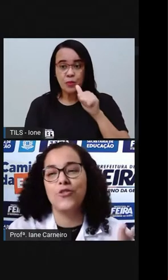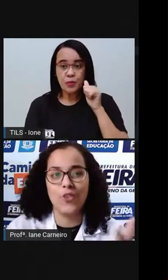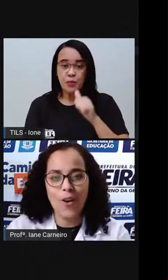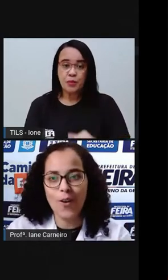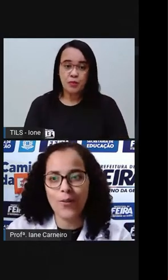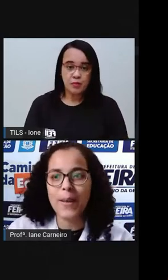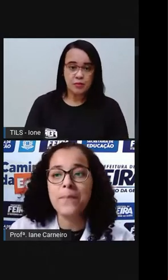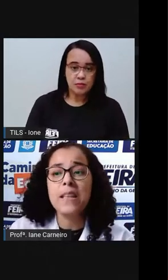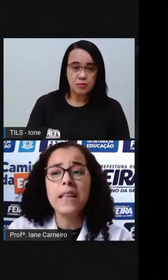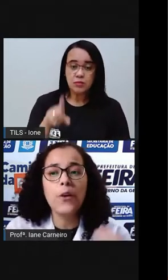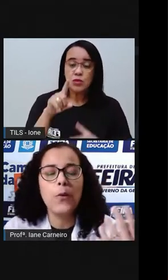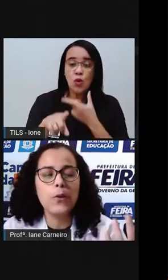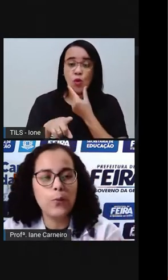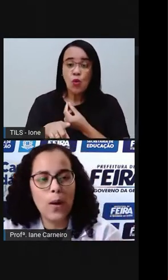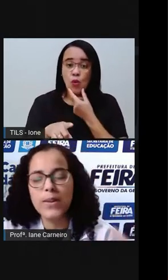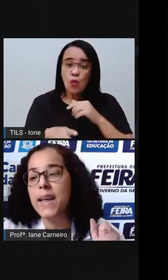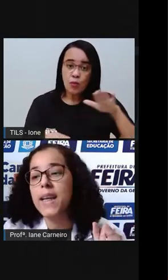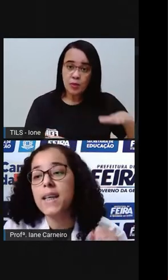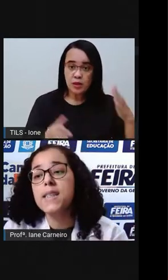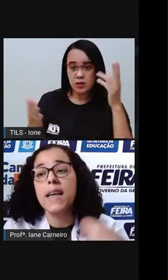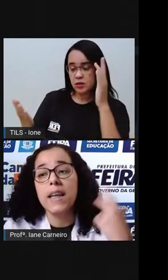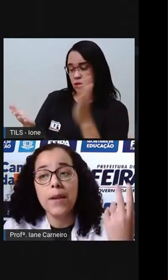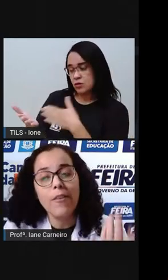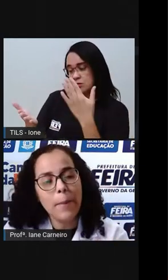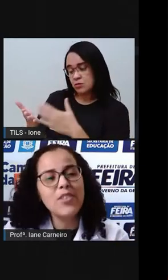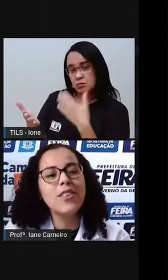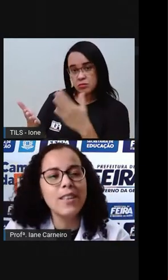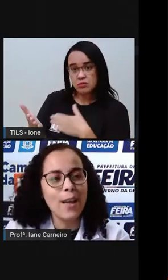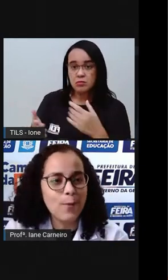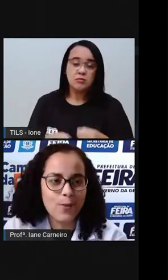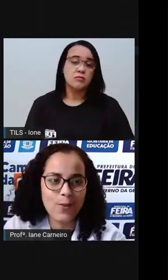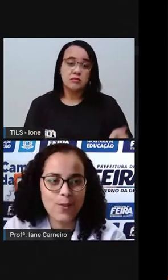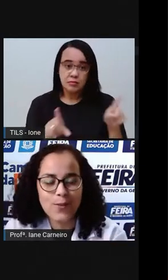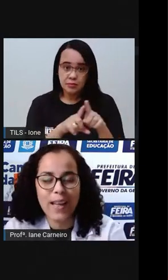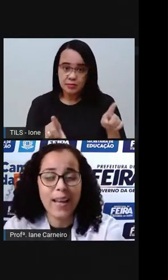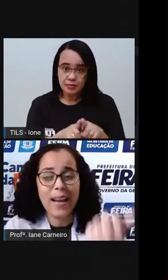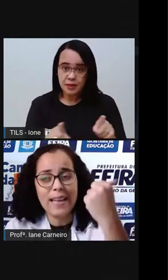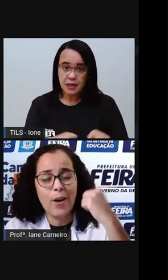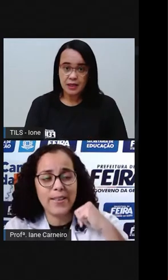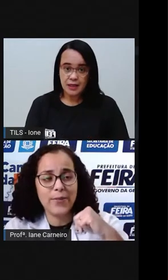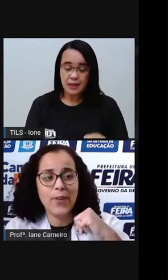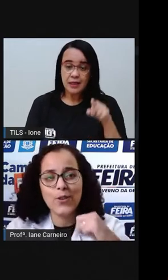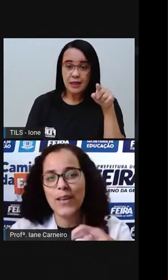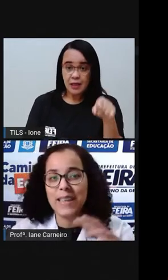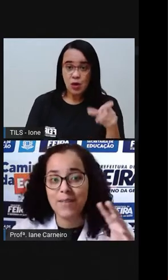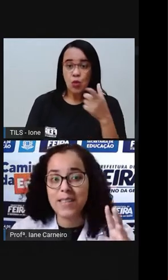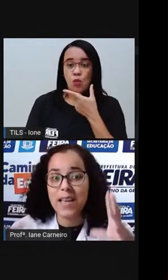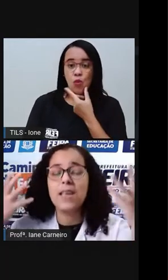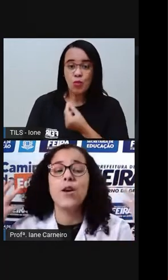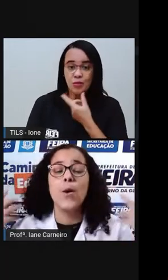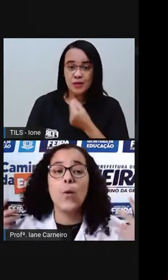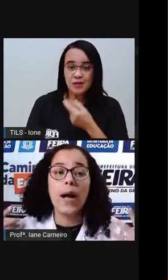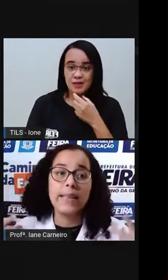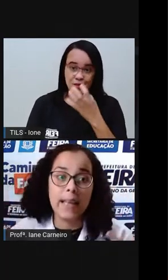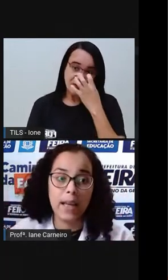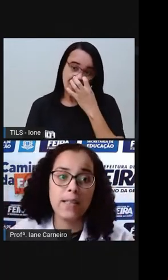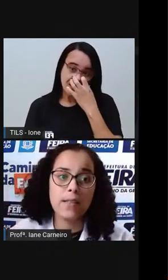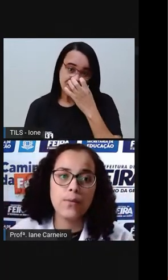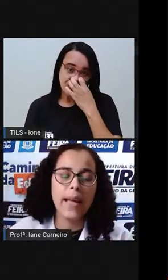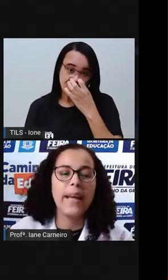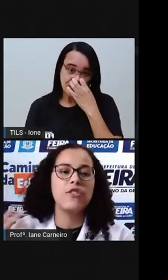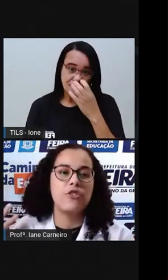né? Jovem. Tem uma outra criança. E, novamente, Daniel Munduruku, né? Lá na outra foto, ele estava sem o